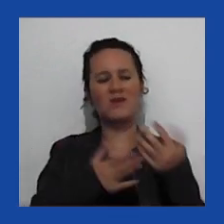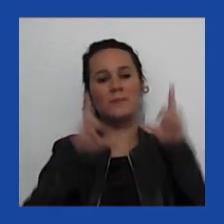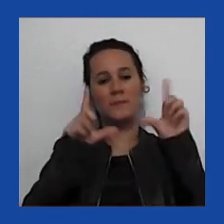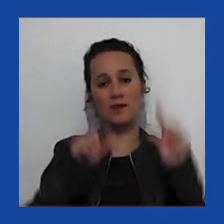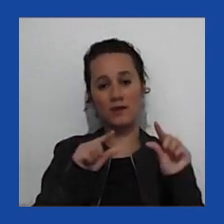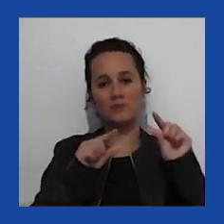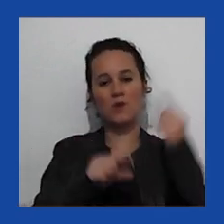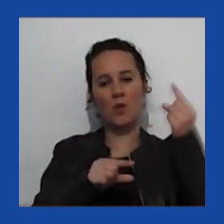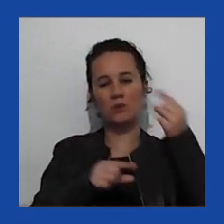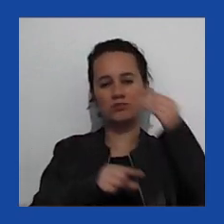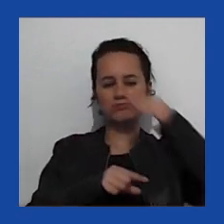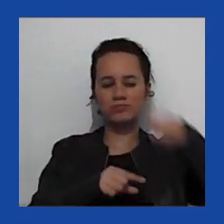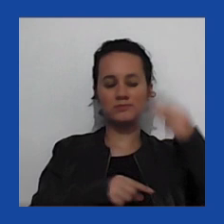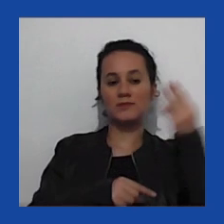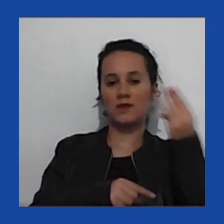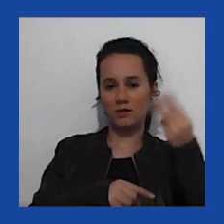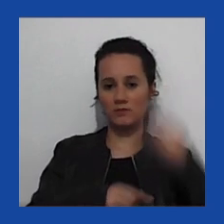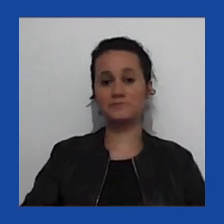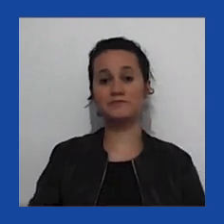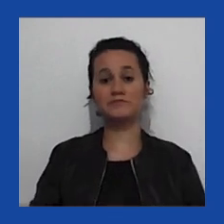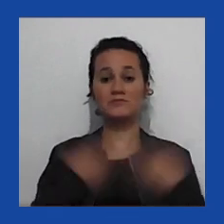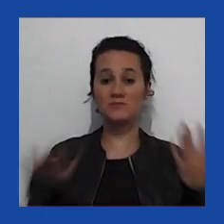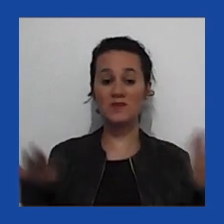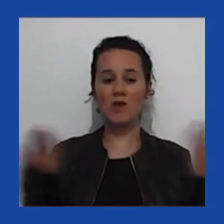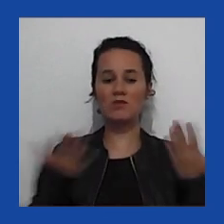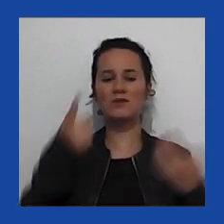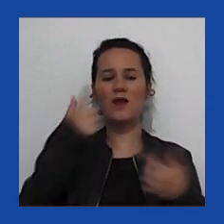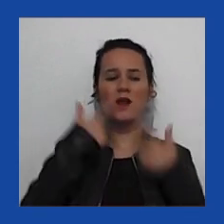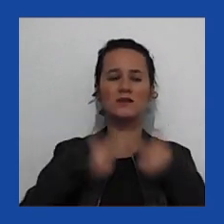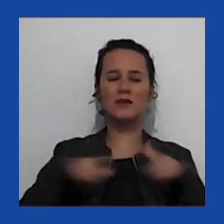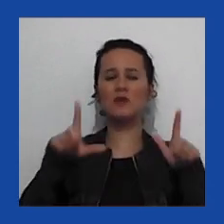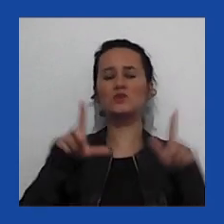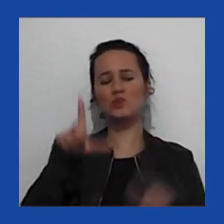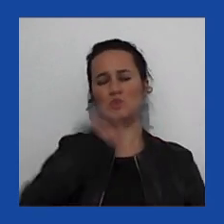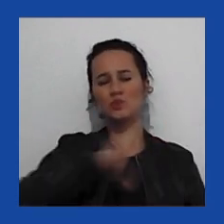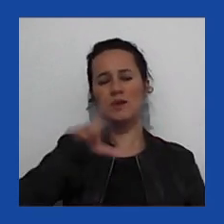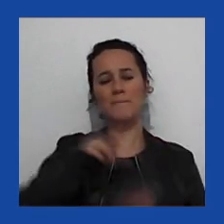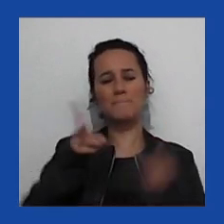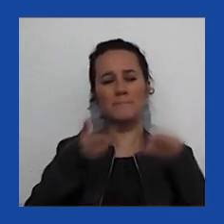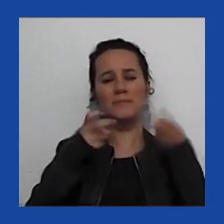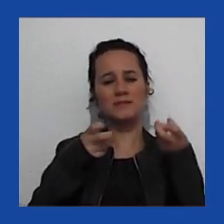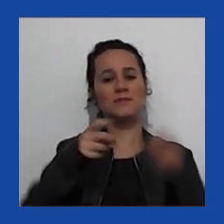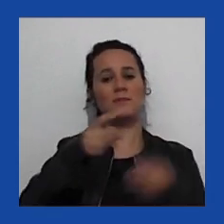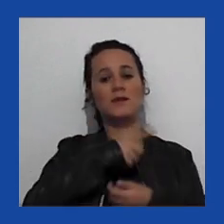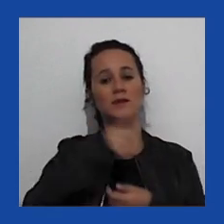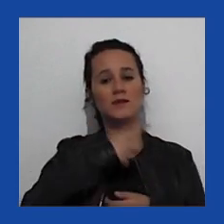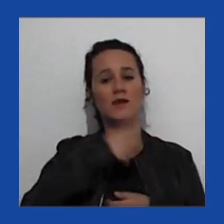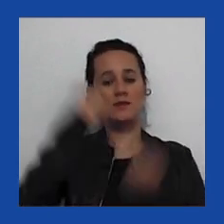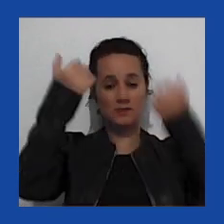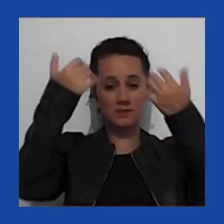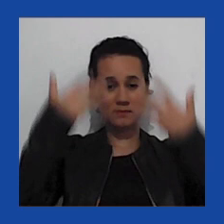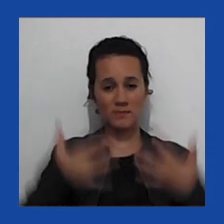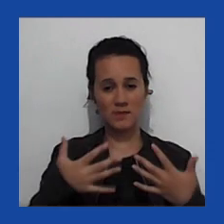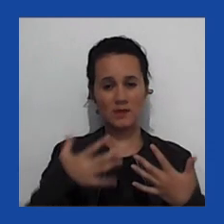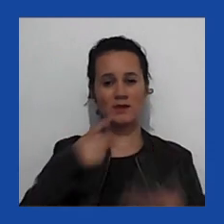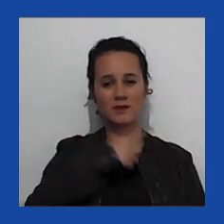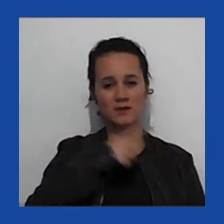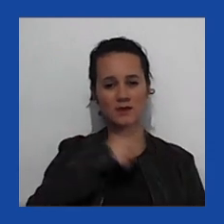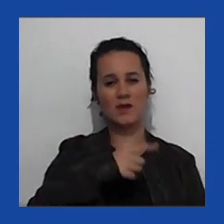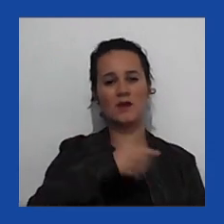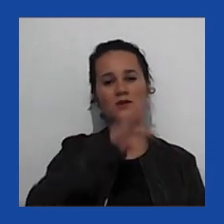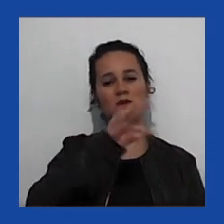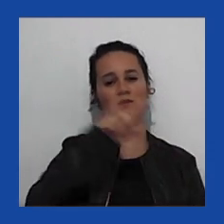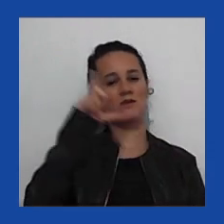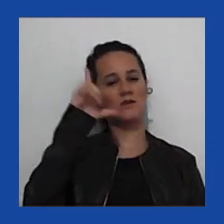há uma literatura muito interessante sobre as afinidades entre a mídia social, incluindo Twitter, Instagram,